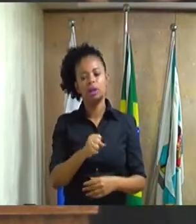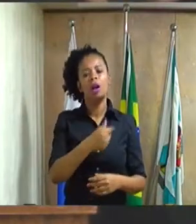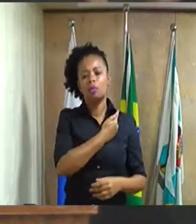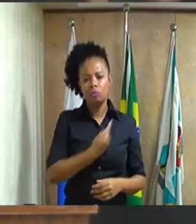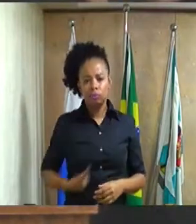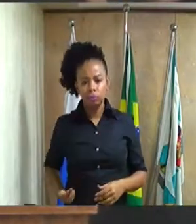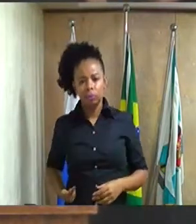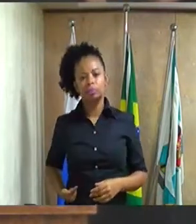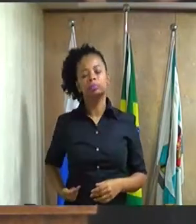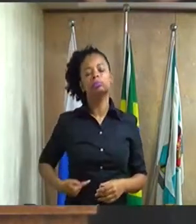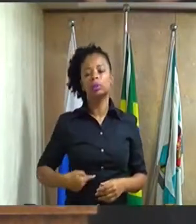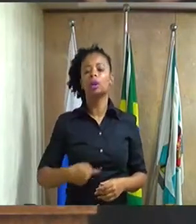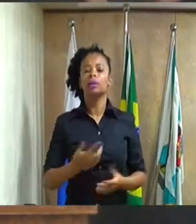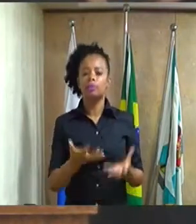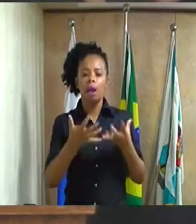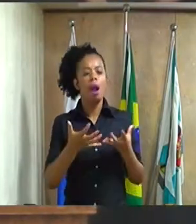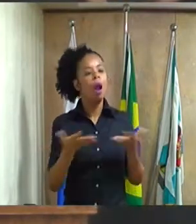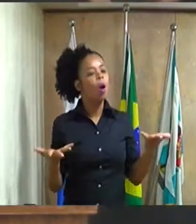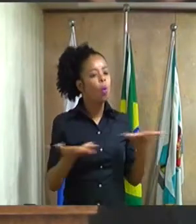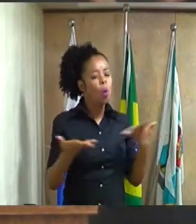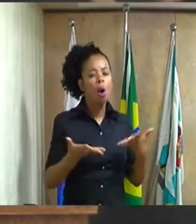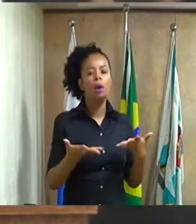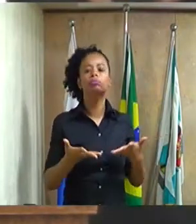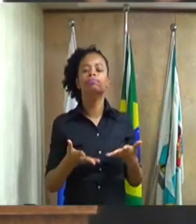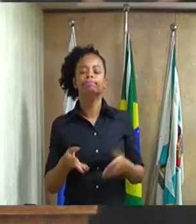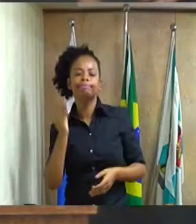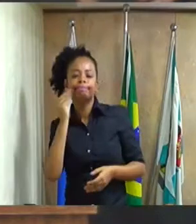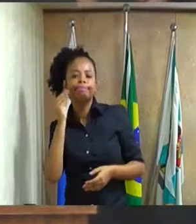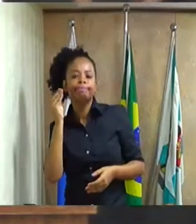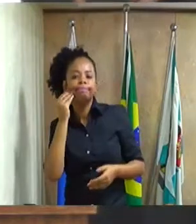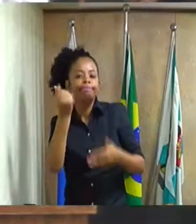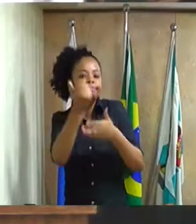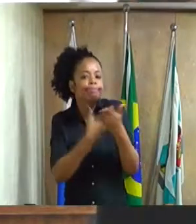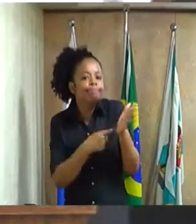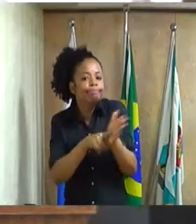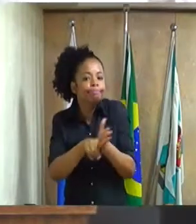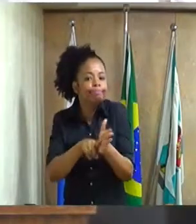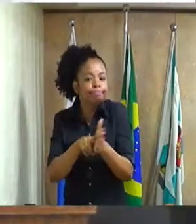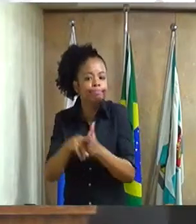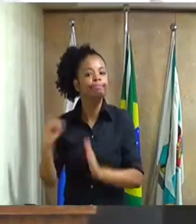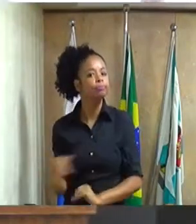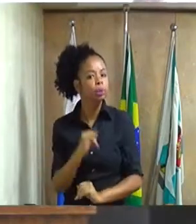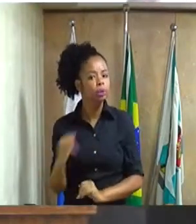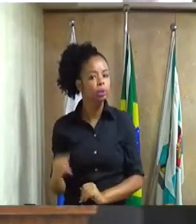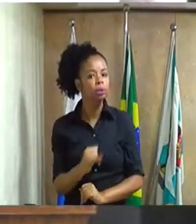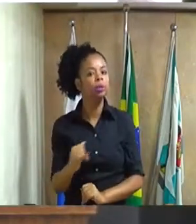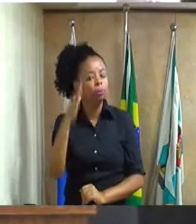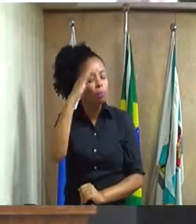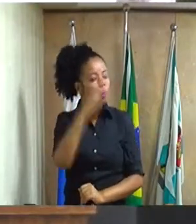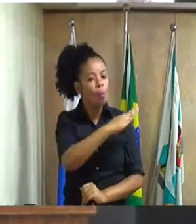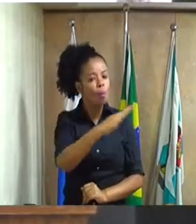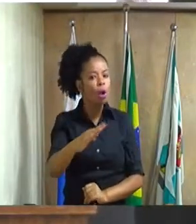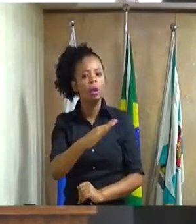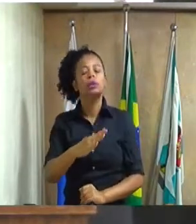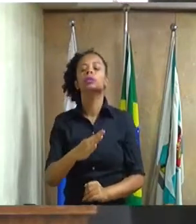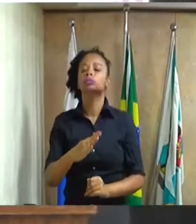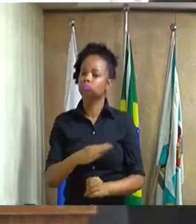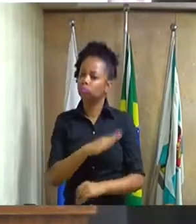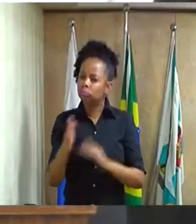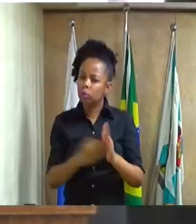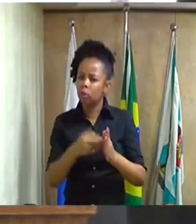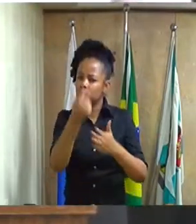Então, eu queria só que, nesse momento, nós apurássemos de forma bem importante e bastante fundamentada essas